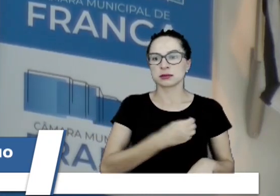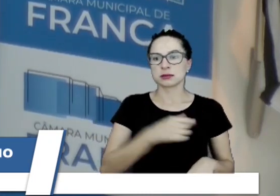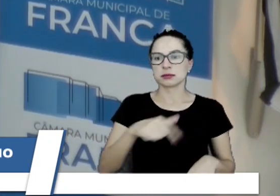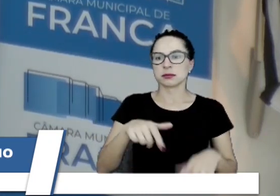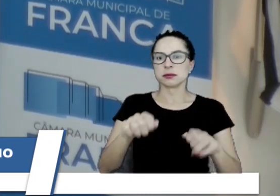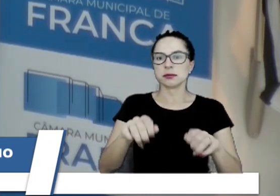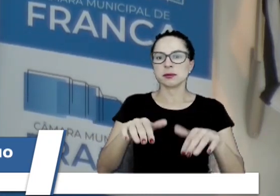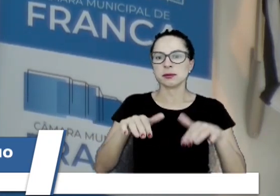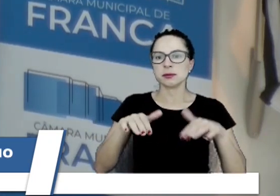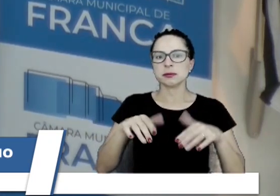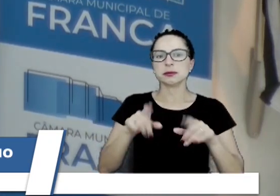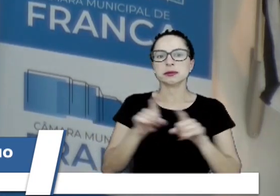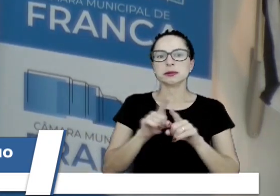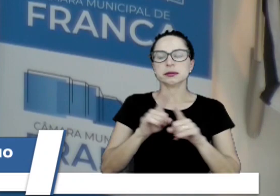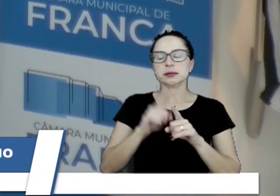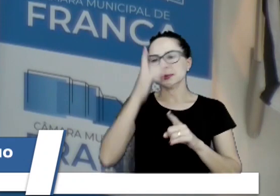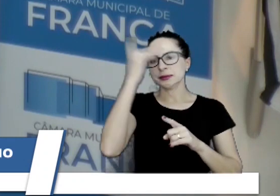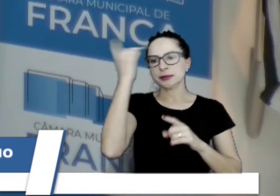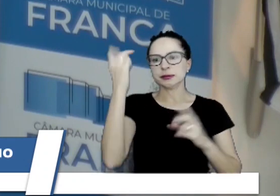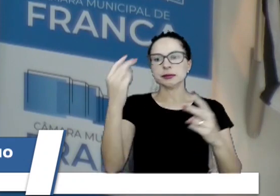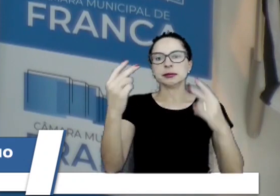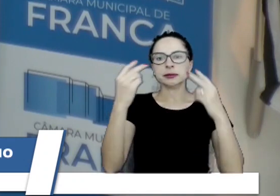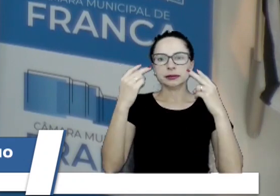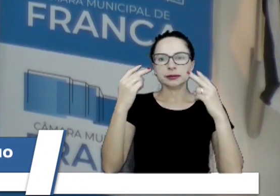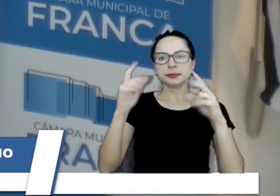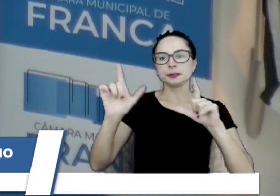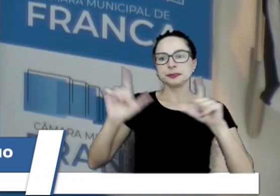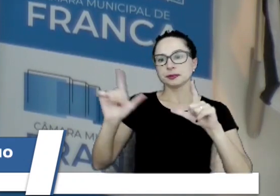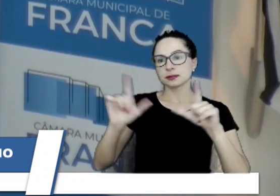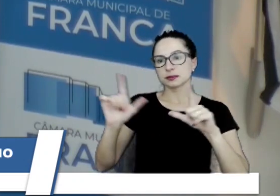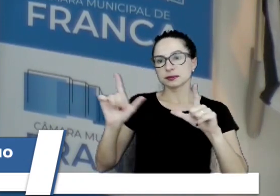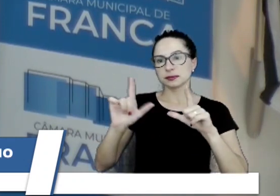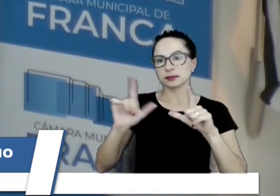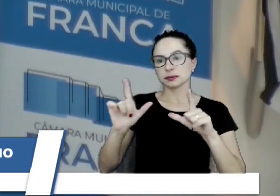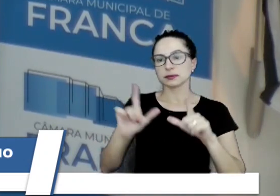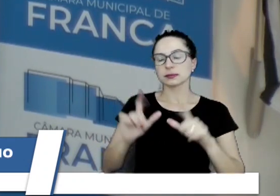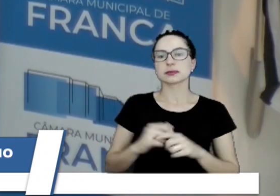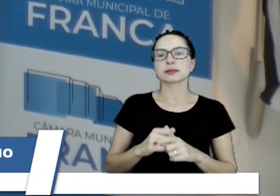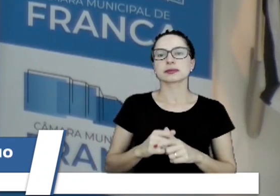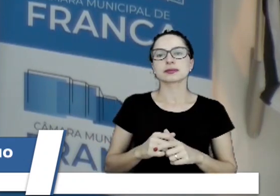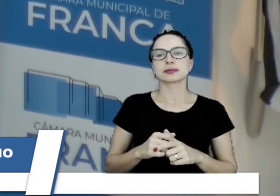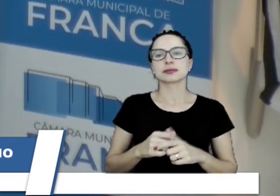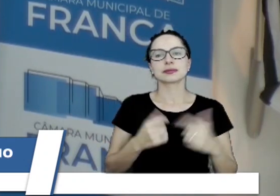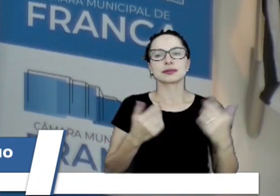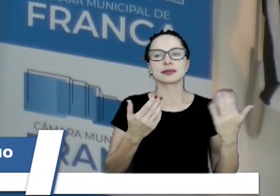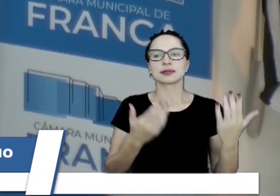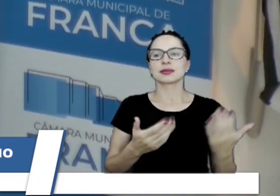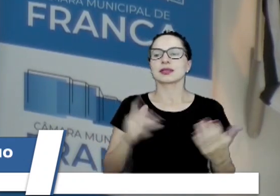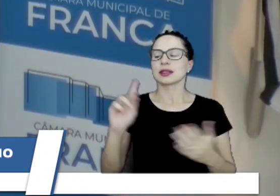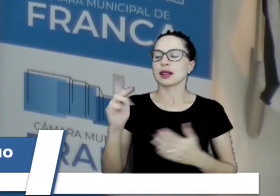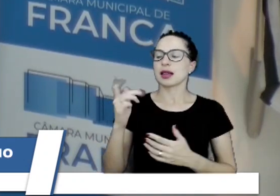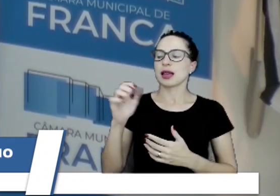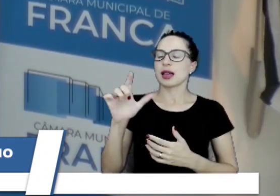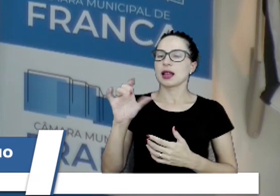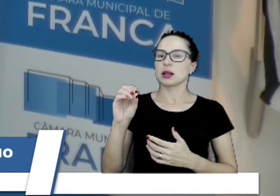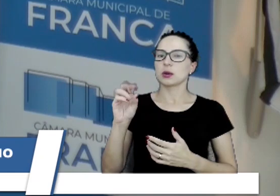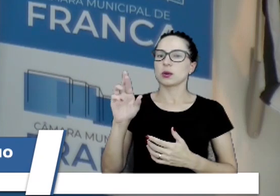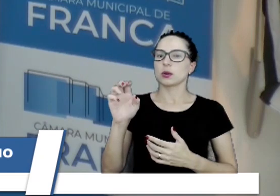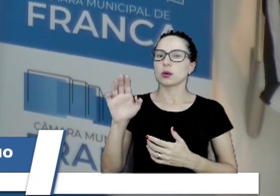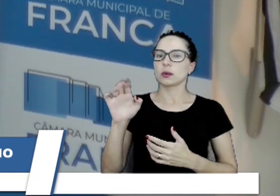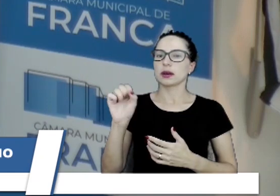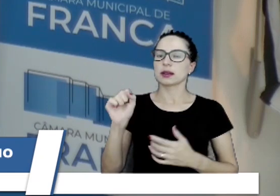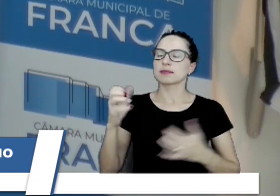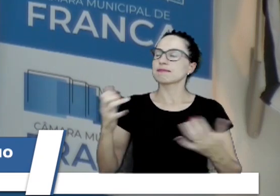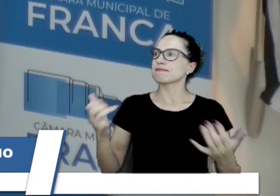aqueles que nos assistem pela TV, nosso mestre sempre, Hélio Rubens, aqui, um privilégio receber